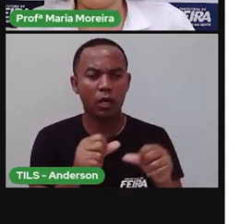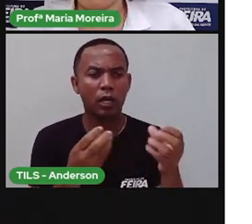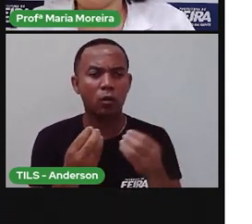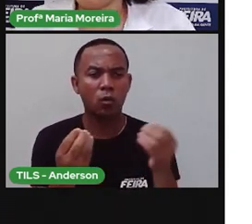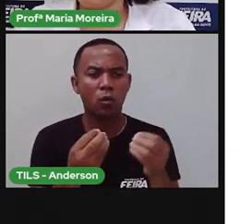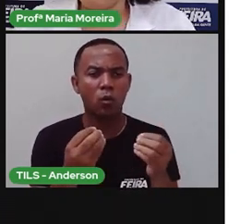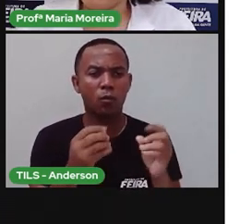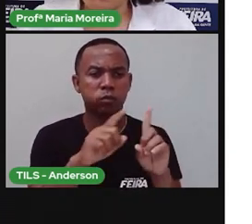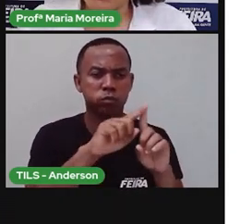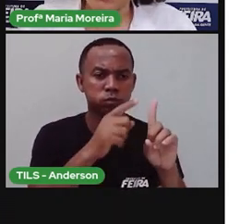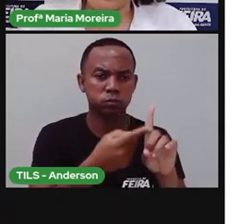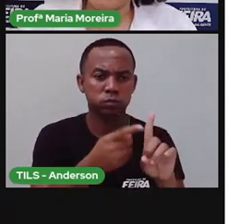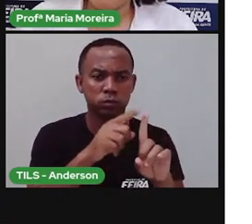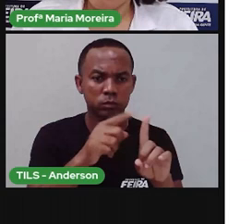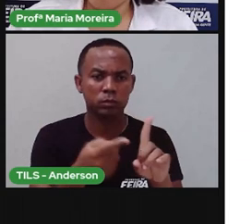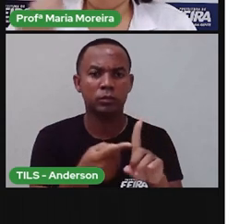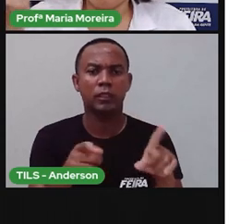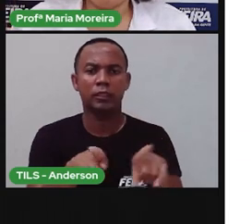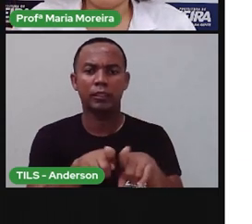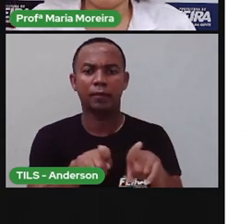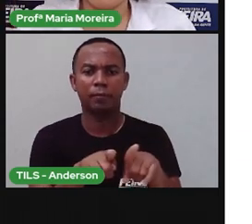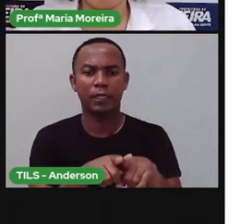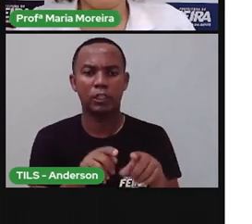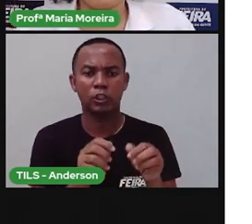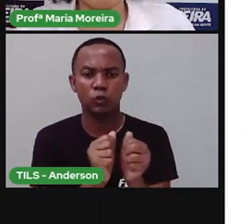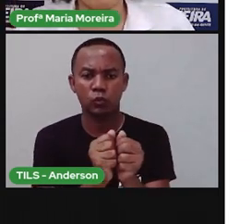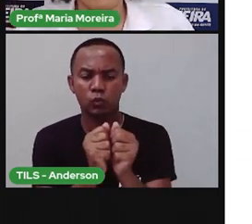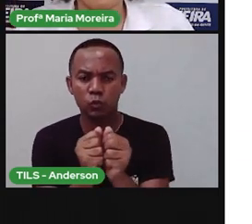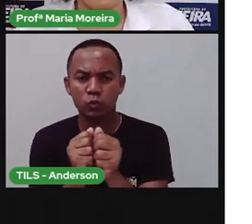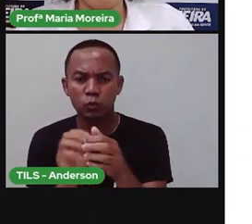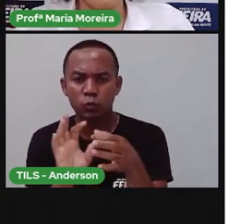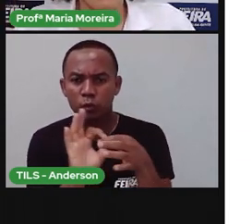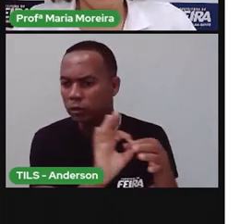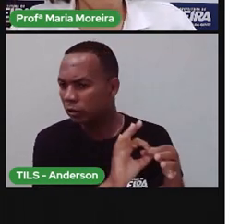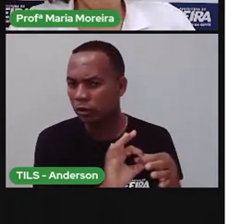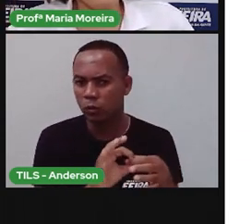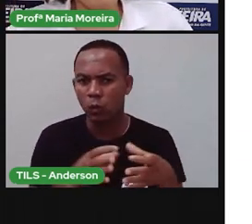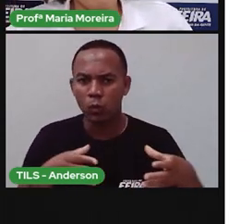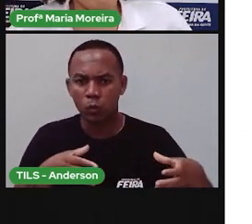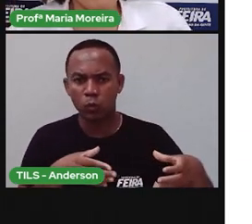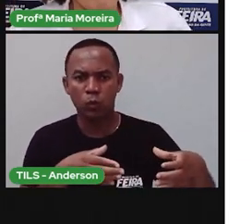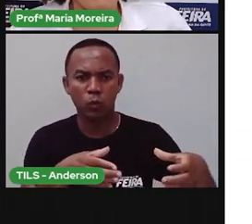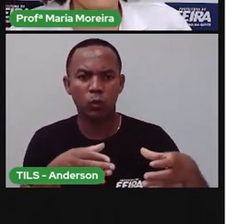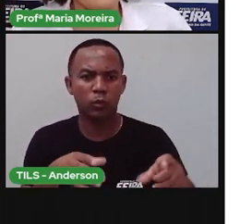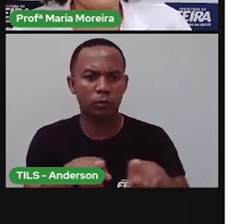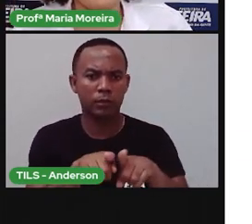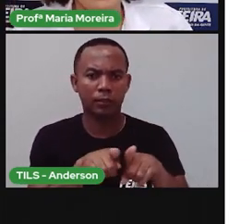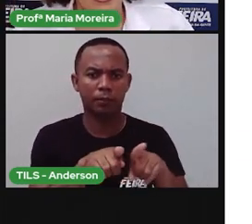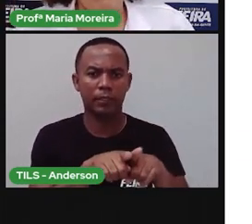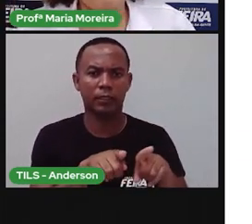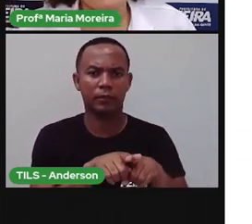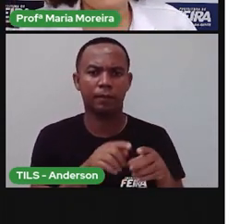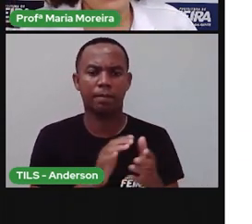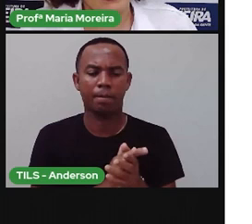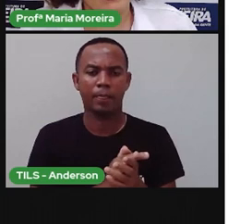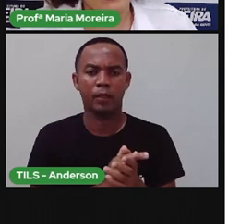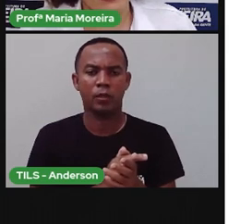protegem quando são da mesma espécie, ou como aconteceu naquela imagem ali do jacaré. Ou também o quê? Para se